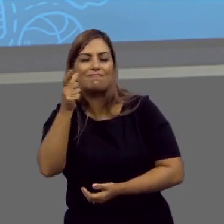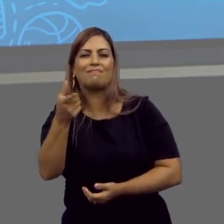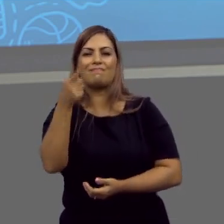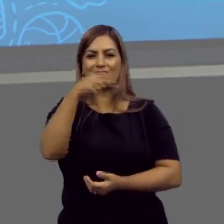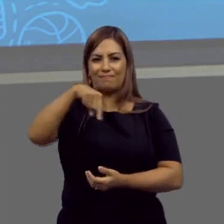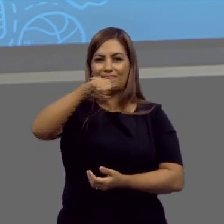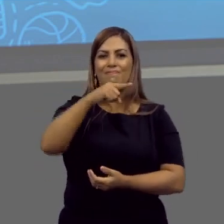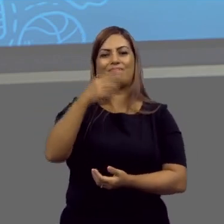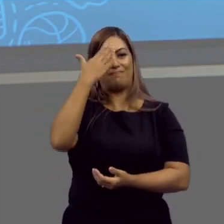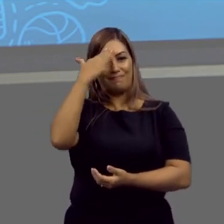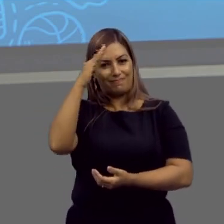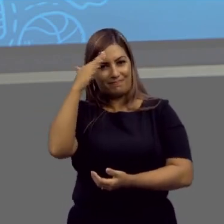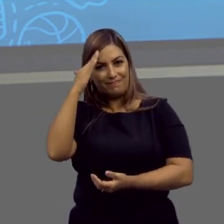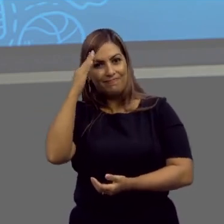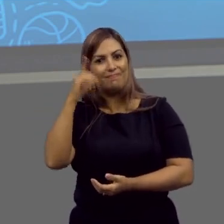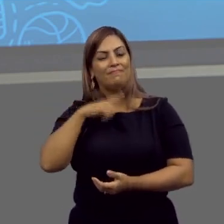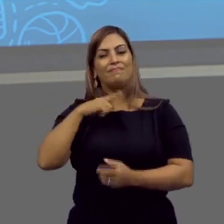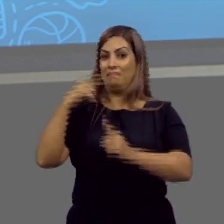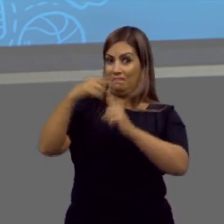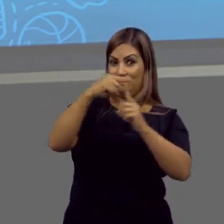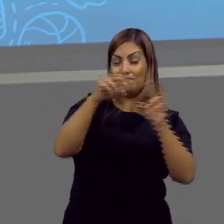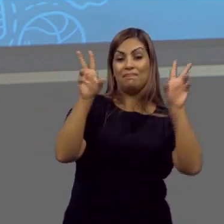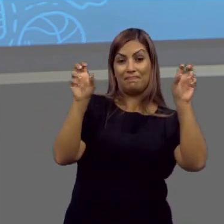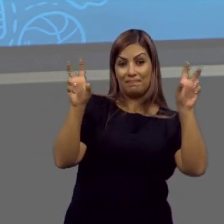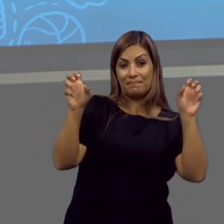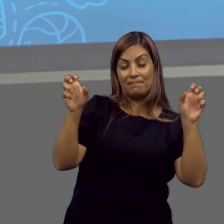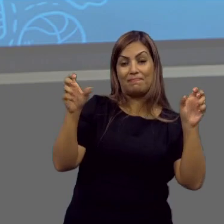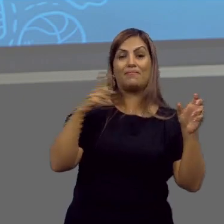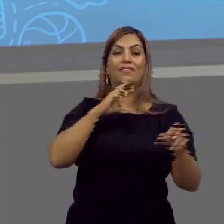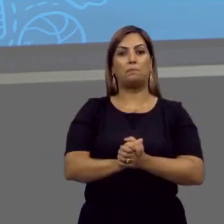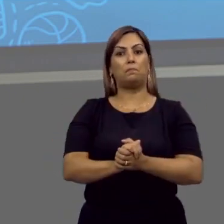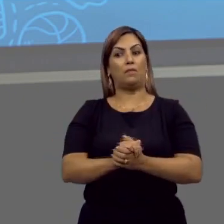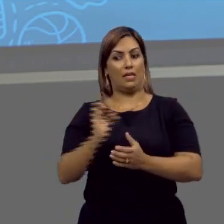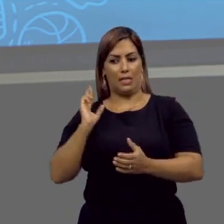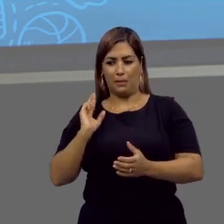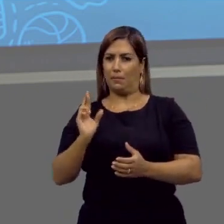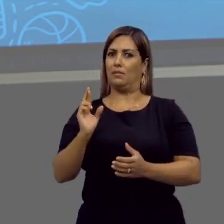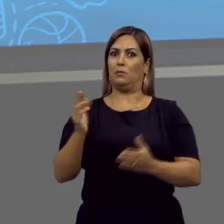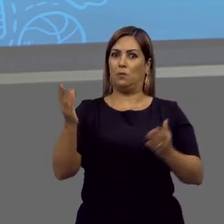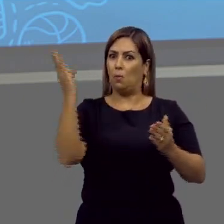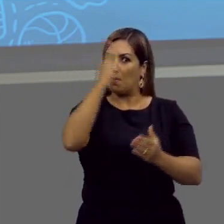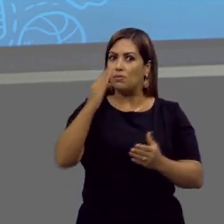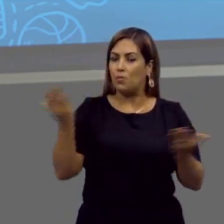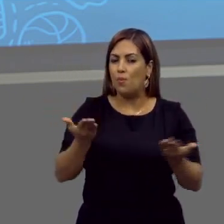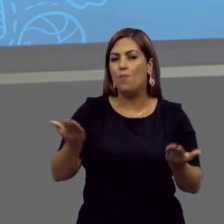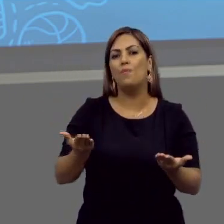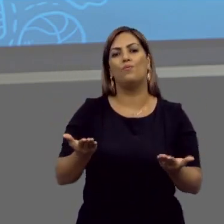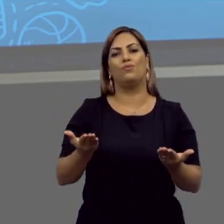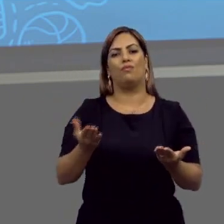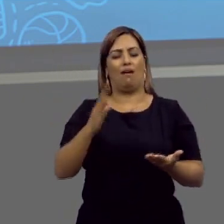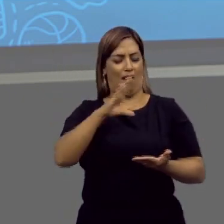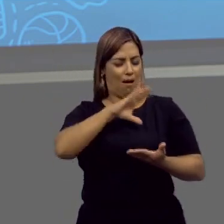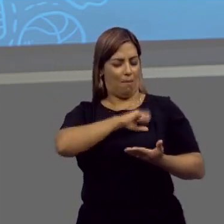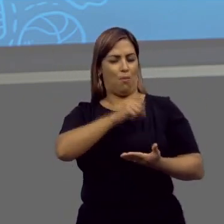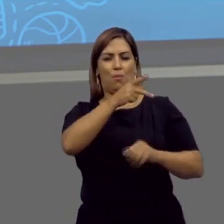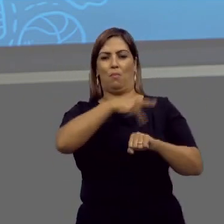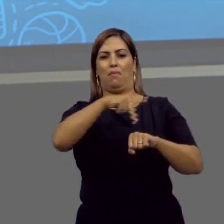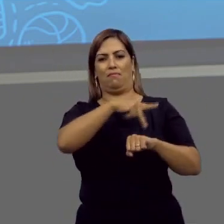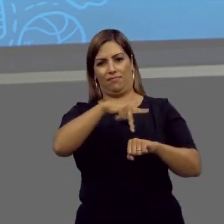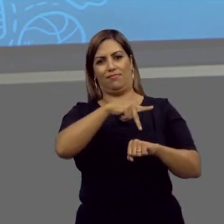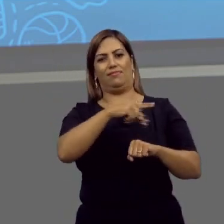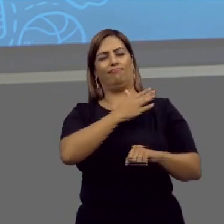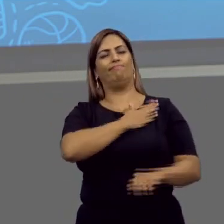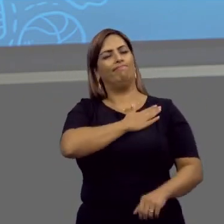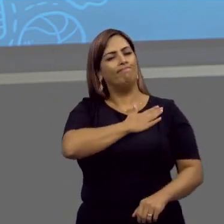muito interessante vocês entenderem esse tipo temático. Pela representação que o Brasil passa hoje. Aquele amor à